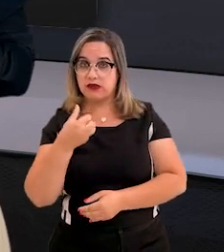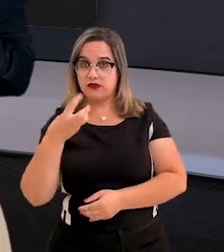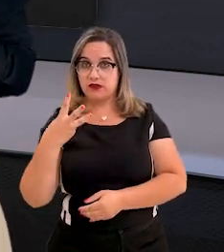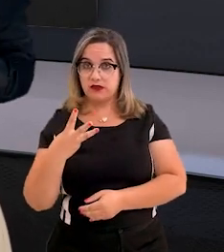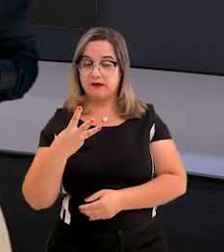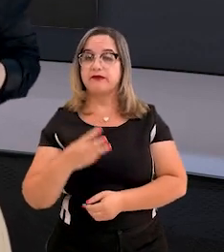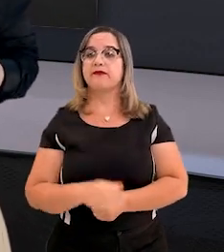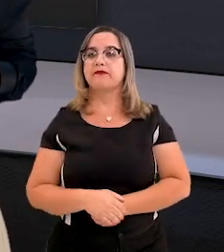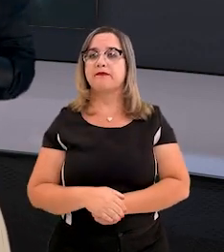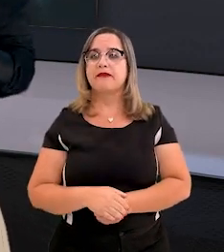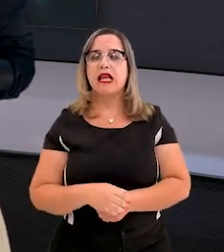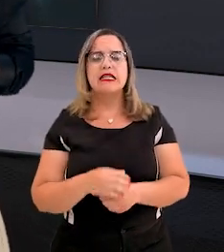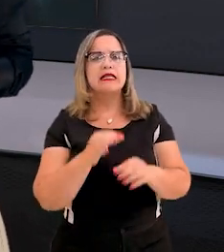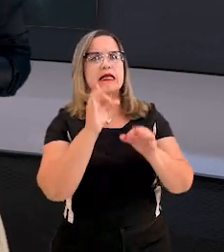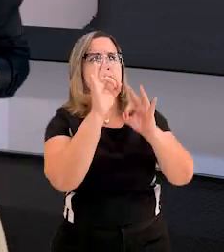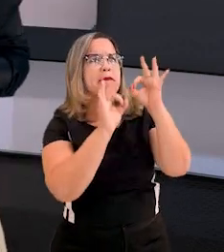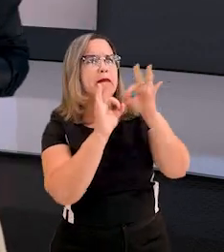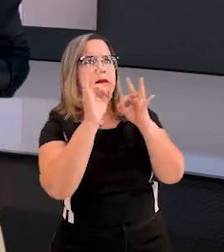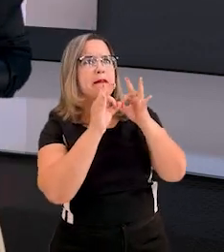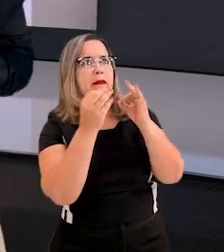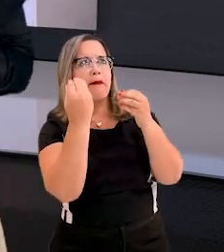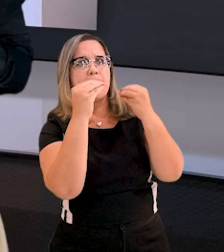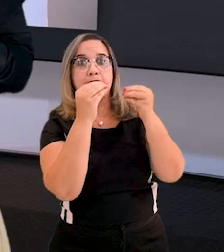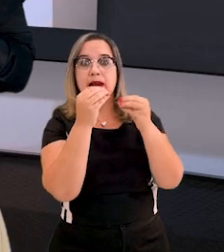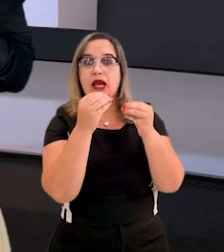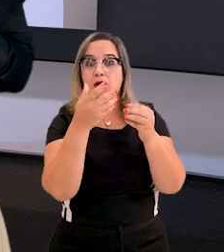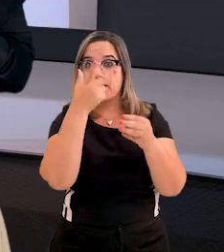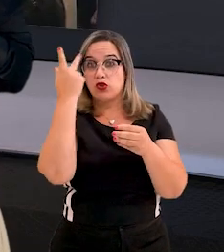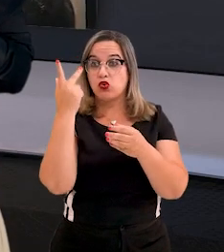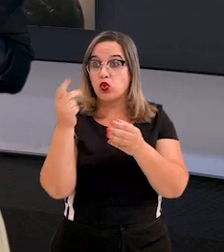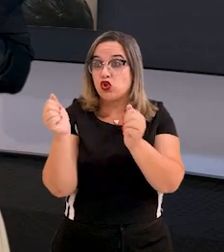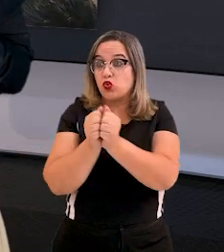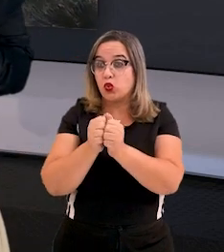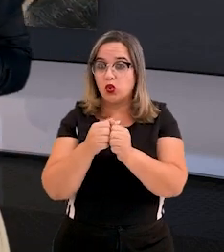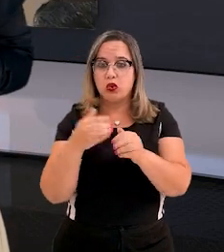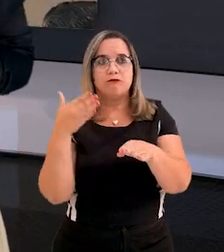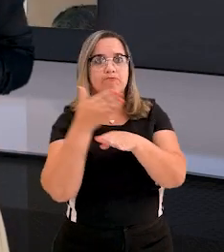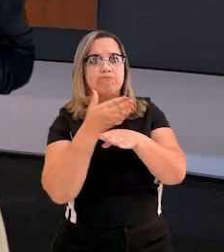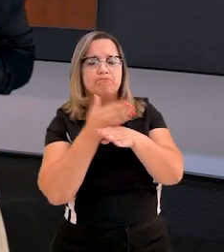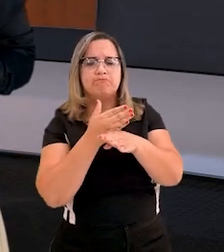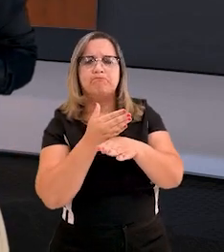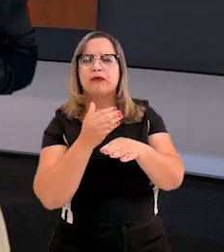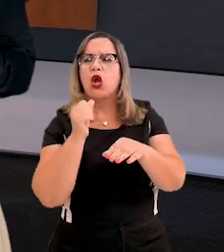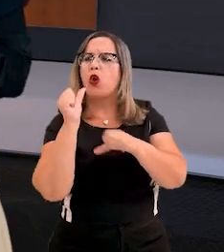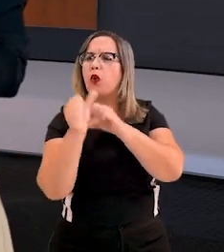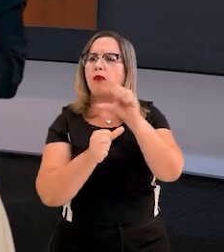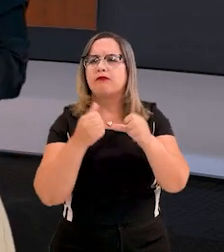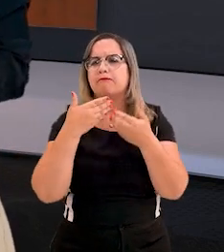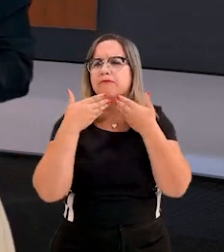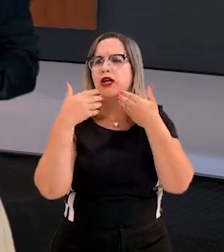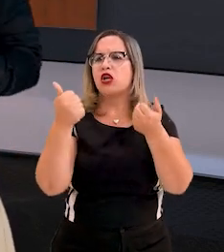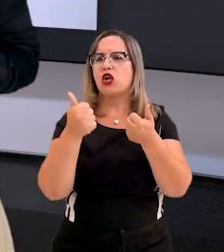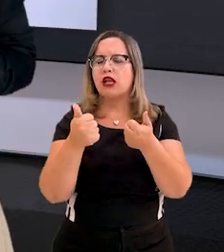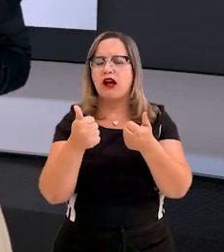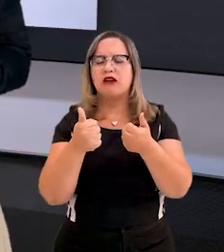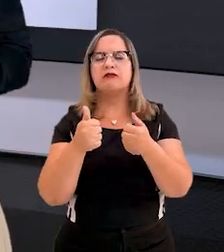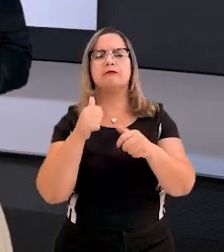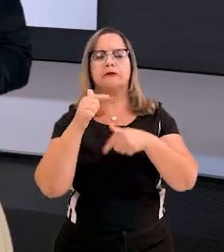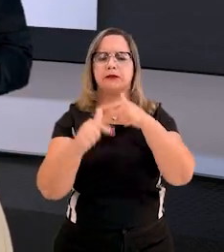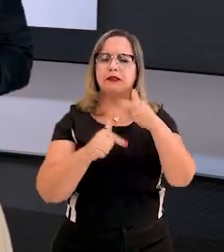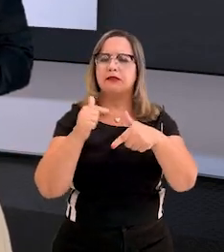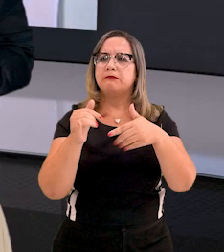Este planejamento participativo resultou na melhoria operacional e da atuação